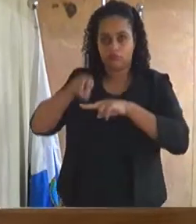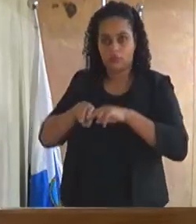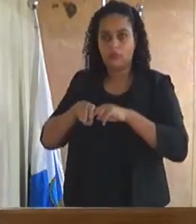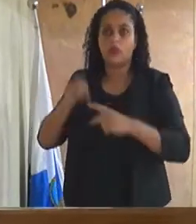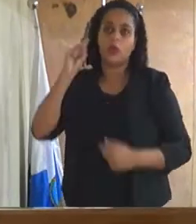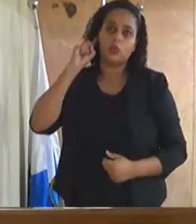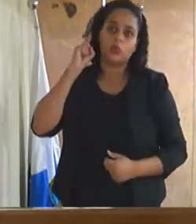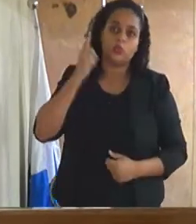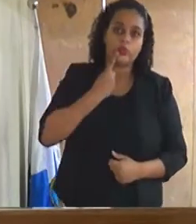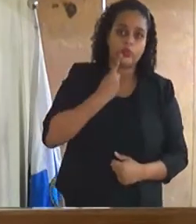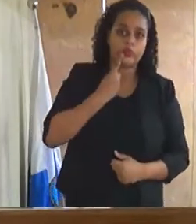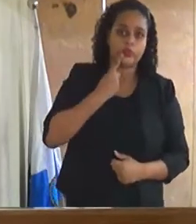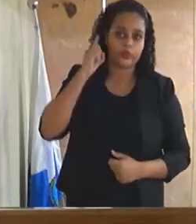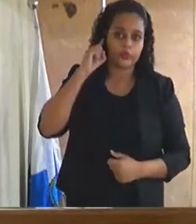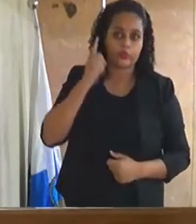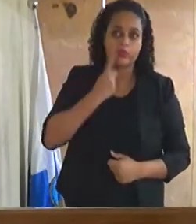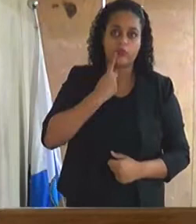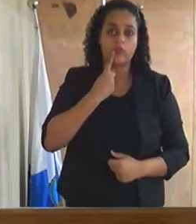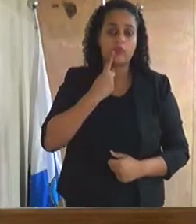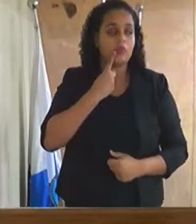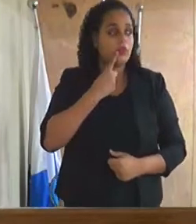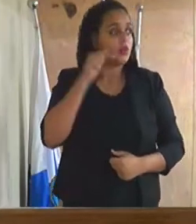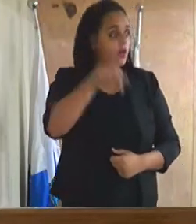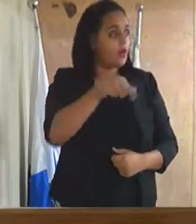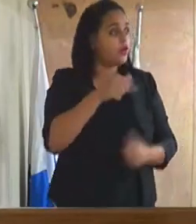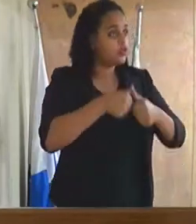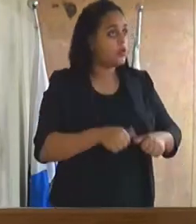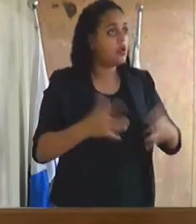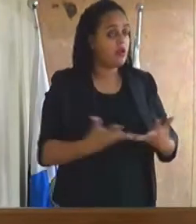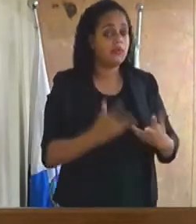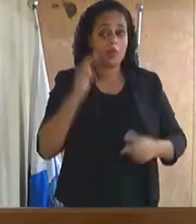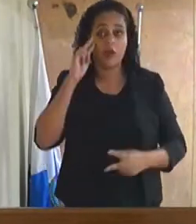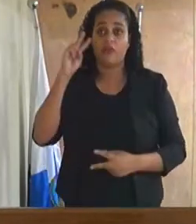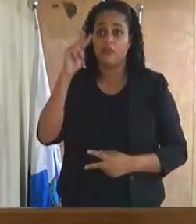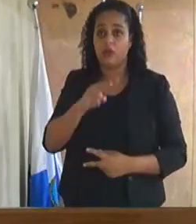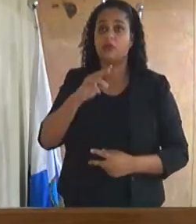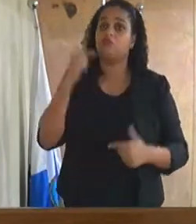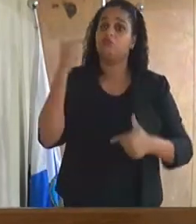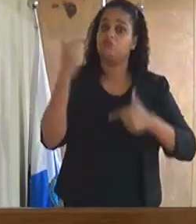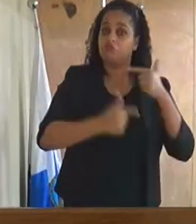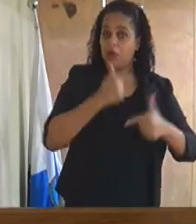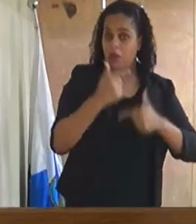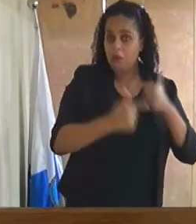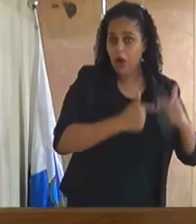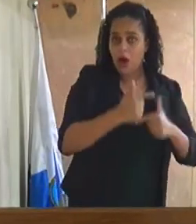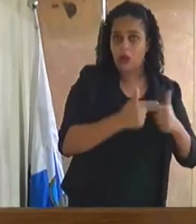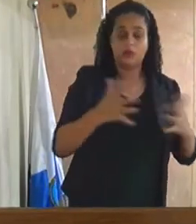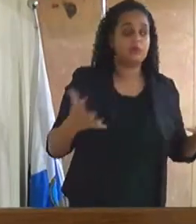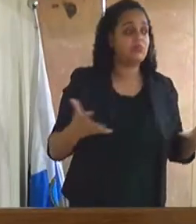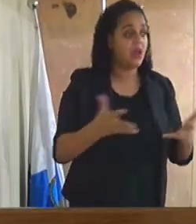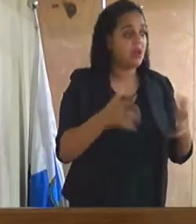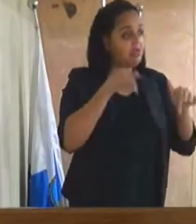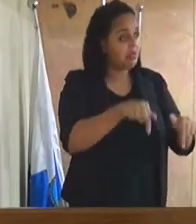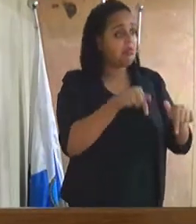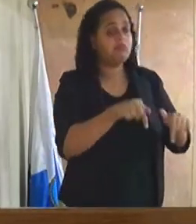surdo e veio estar acompanhando os trabalhos desta casa.